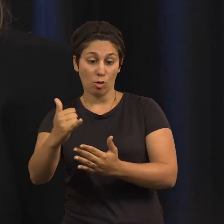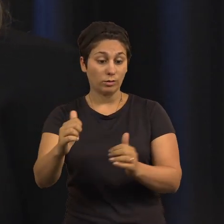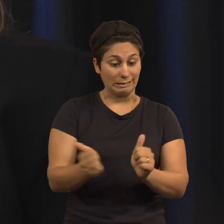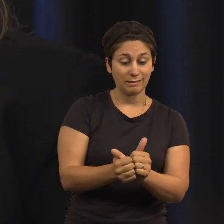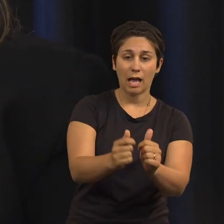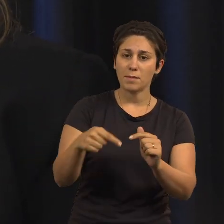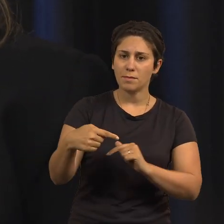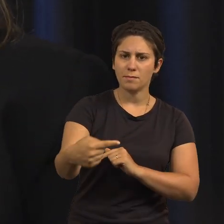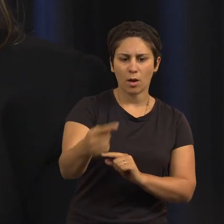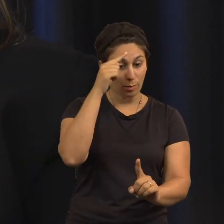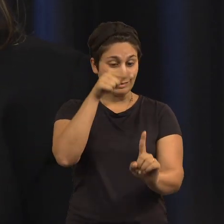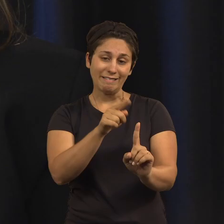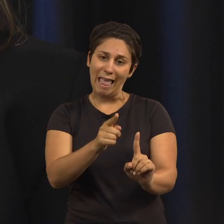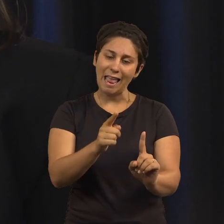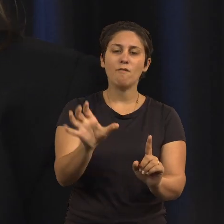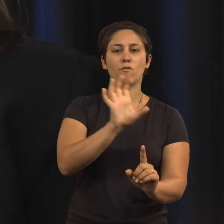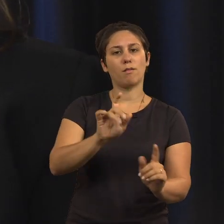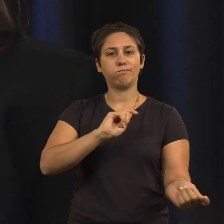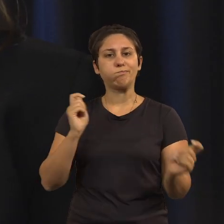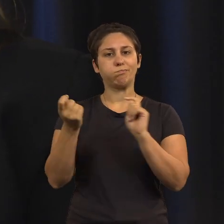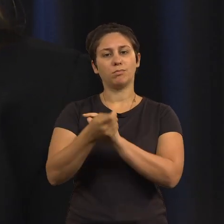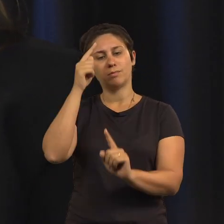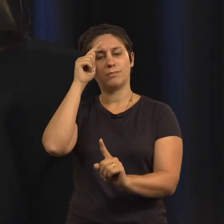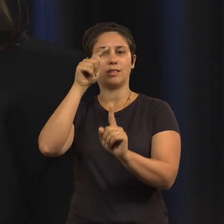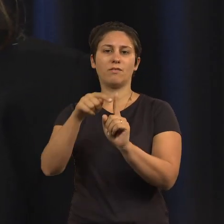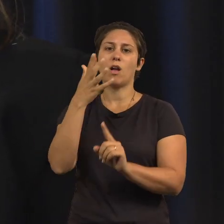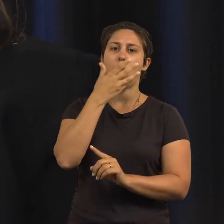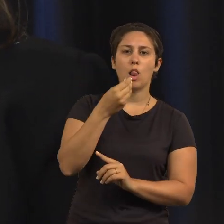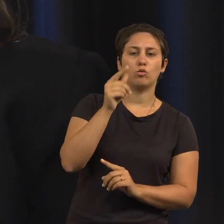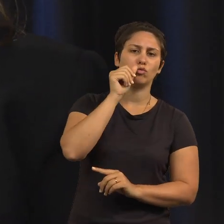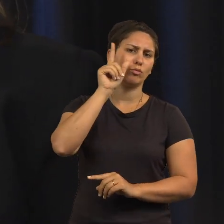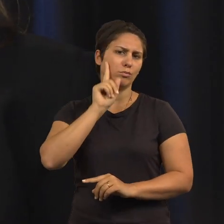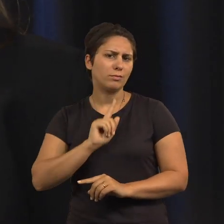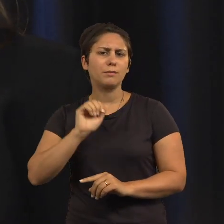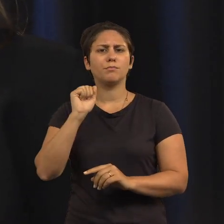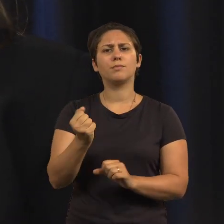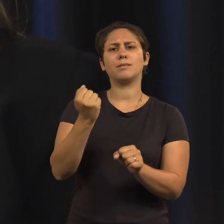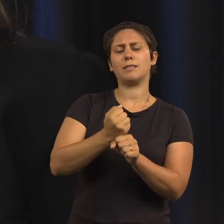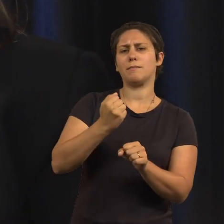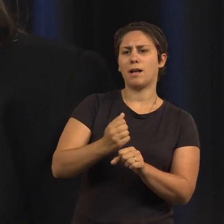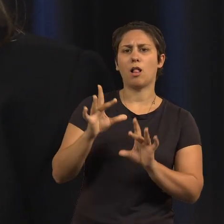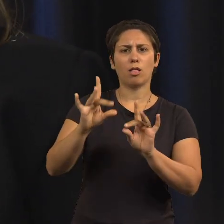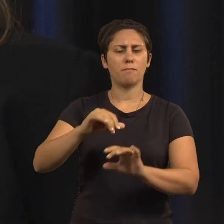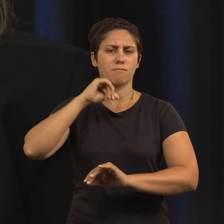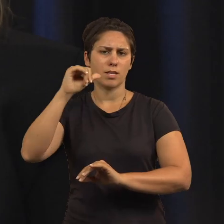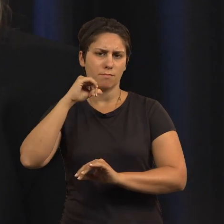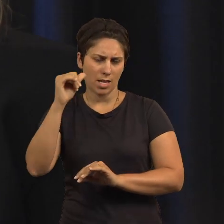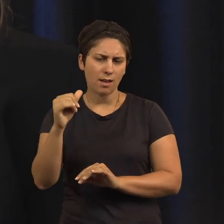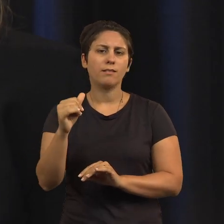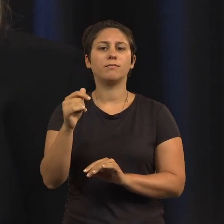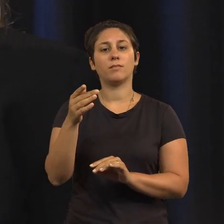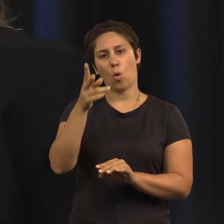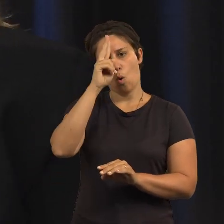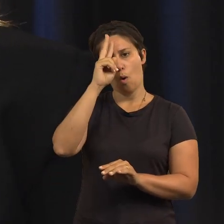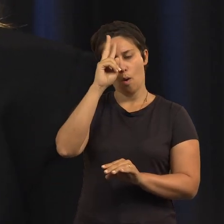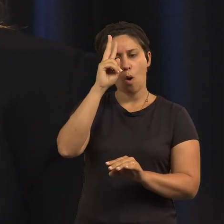para trabalharmos com alunas e alunos que ainda não iniciaram a sua vida profissional e, portanto, quando terminarem